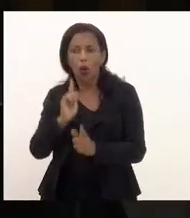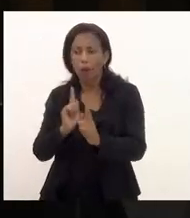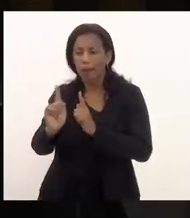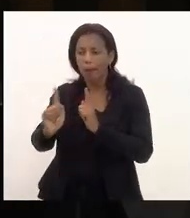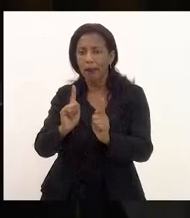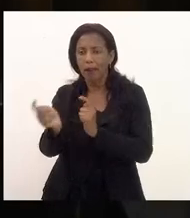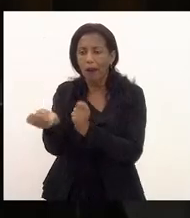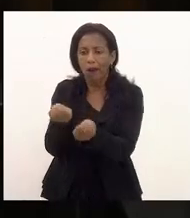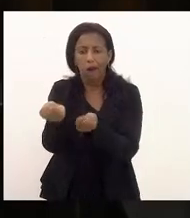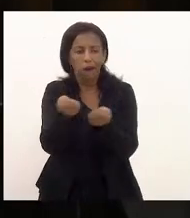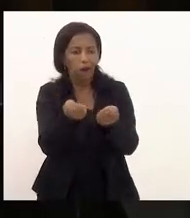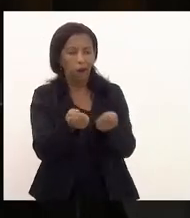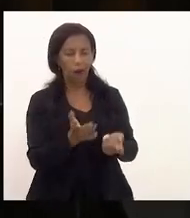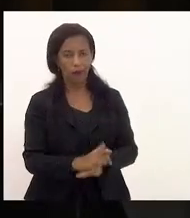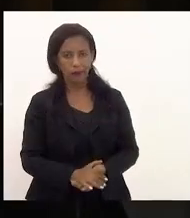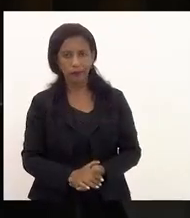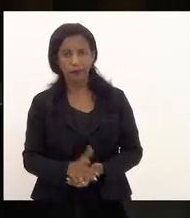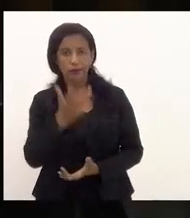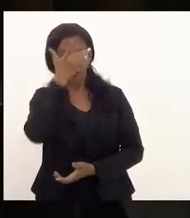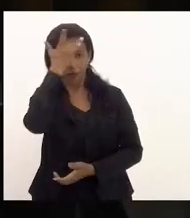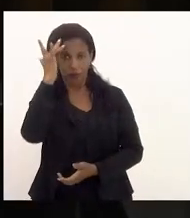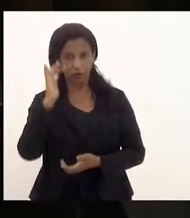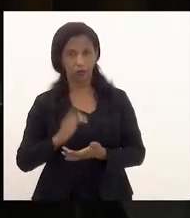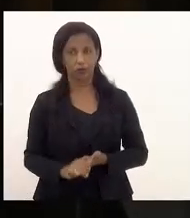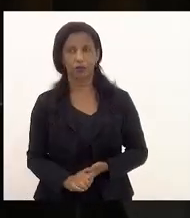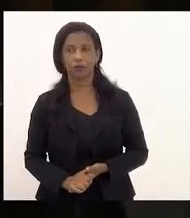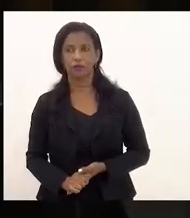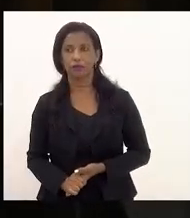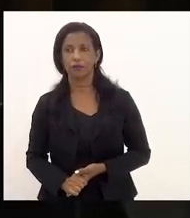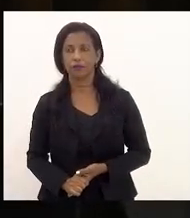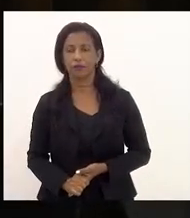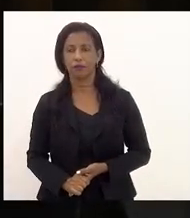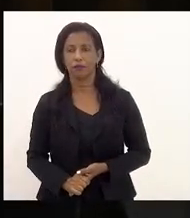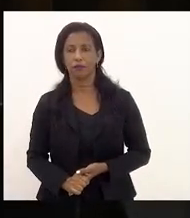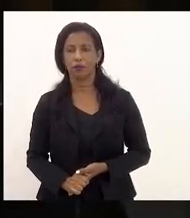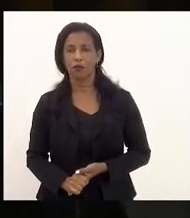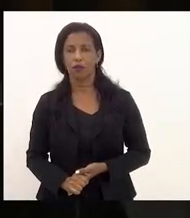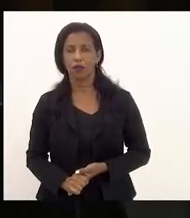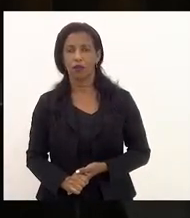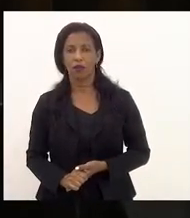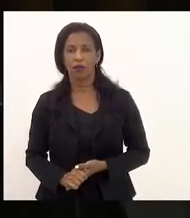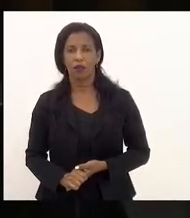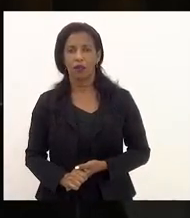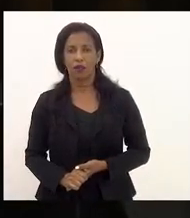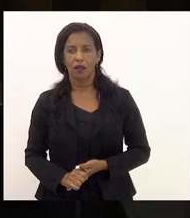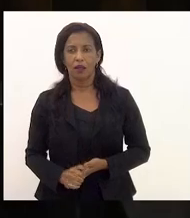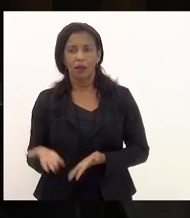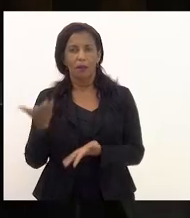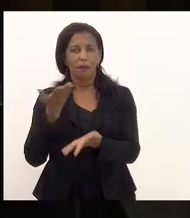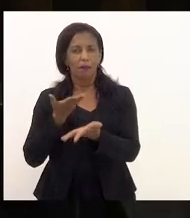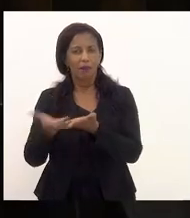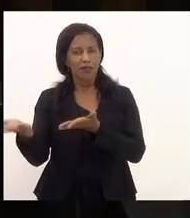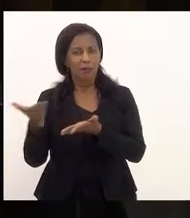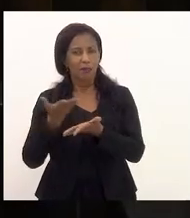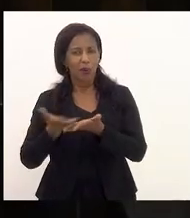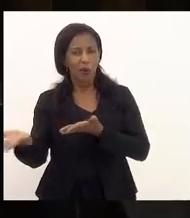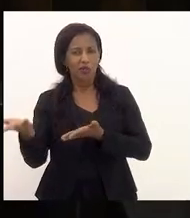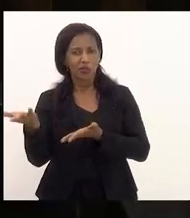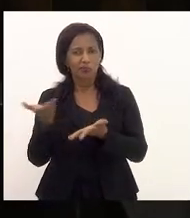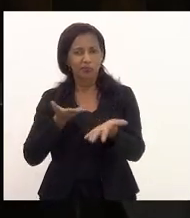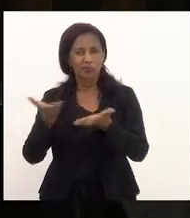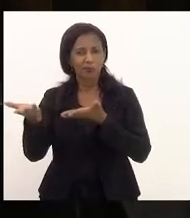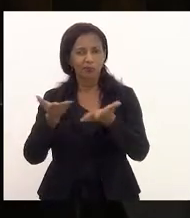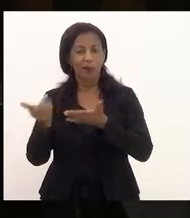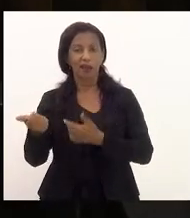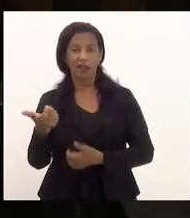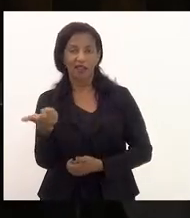presidente, querem controlar as pessoas. O passaporte é um verdadeiro segregador, querem